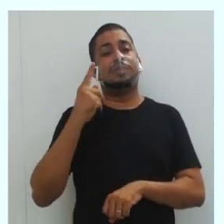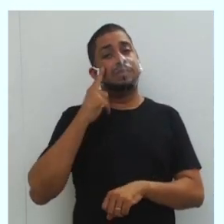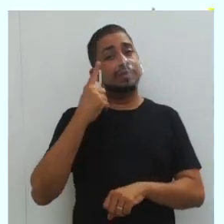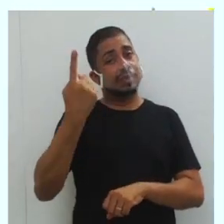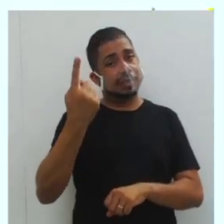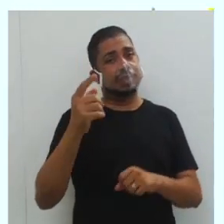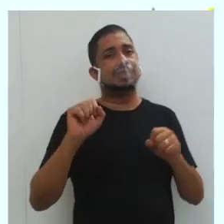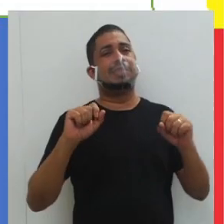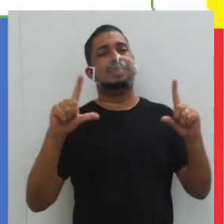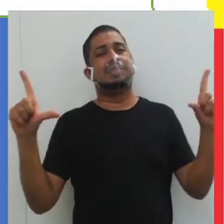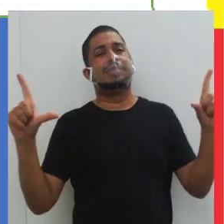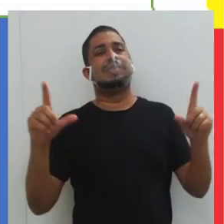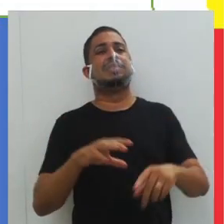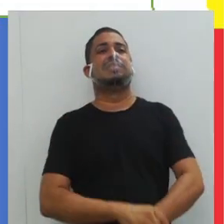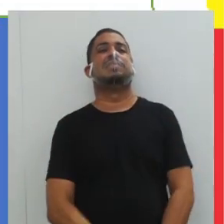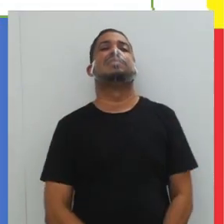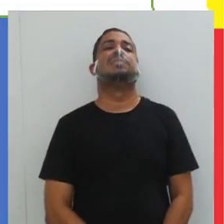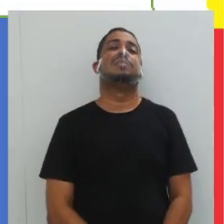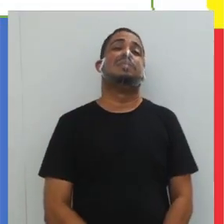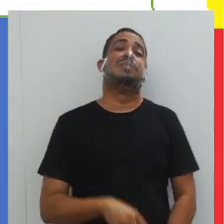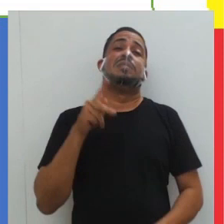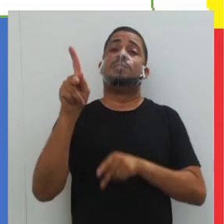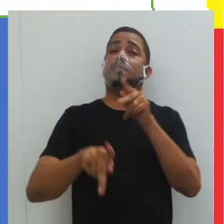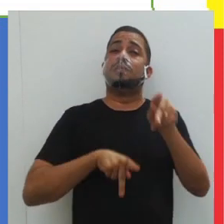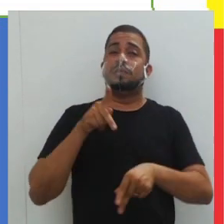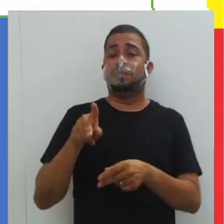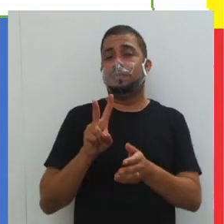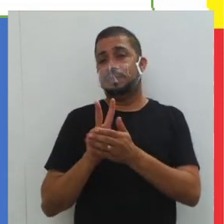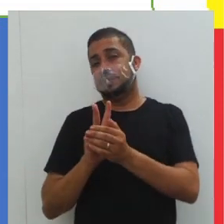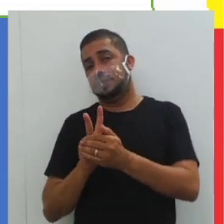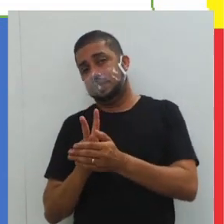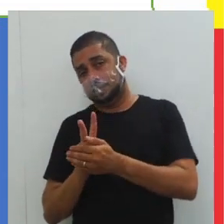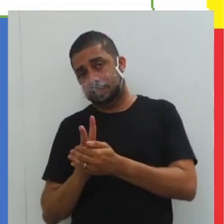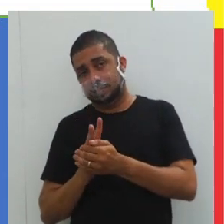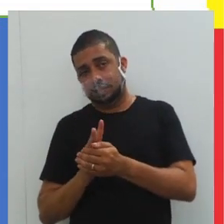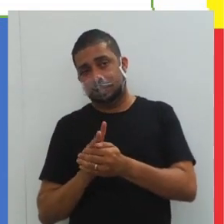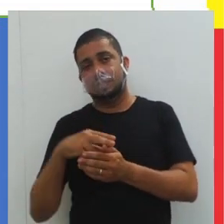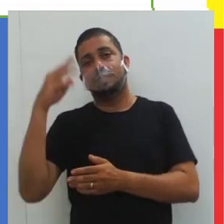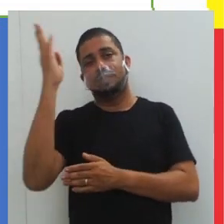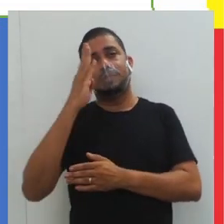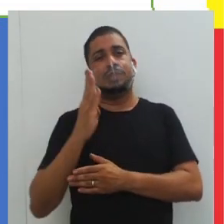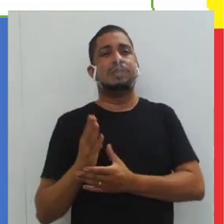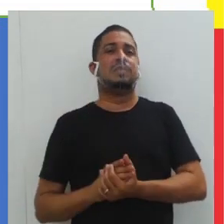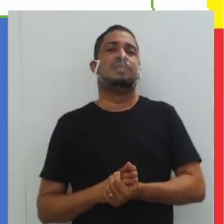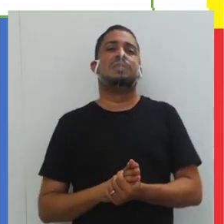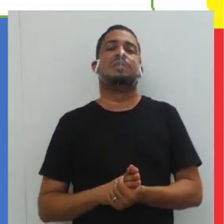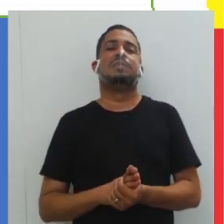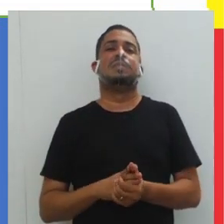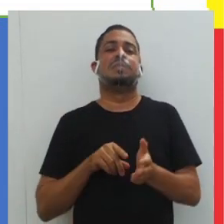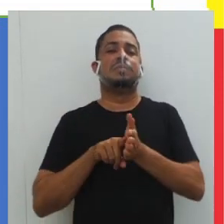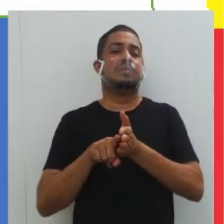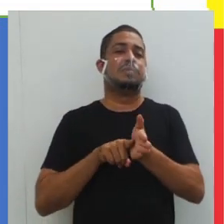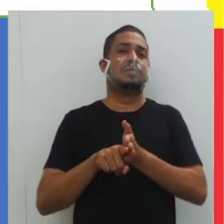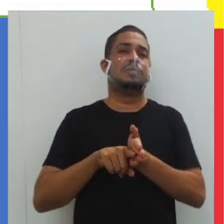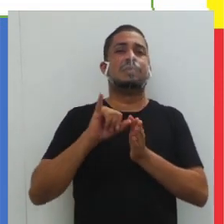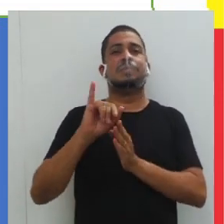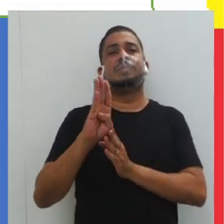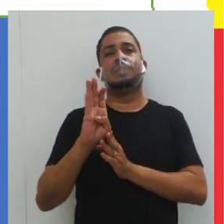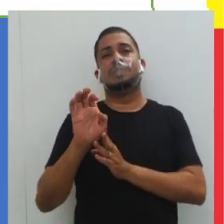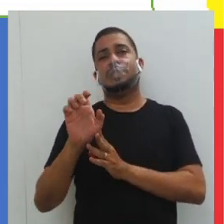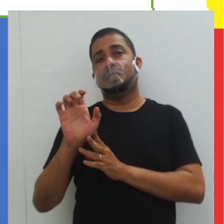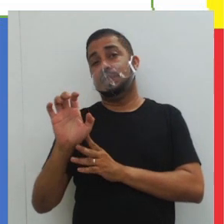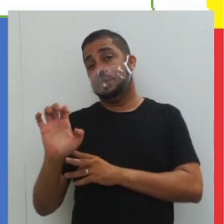olhem para a tela e vejam só. Povos indígenas na questão no Brasil, do censo do IBGE